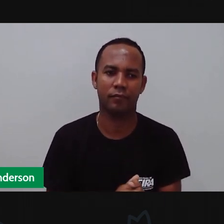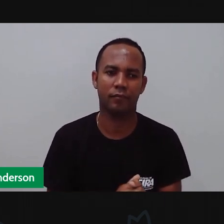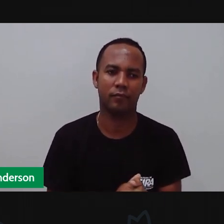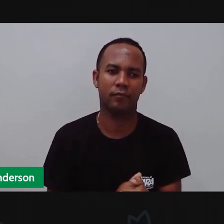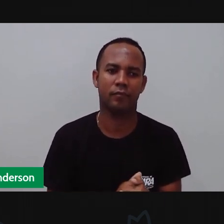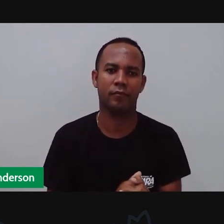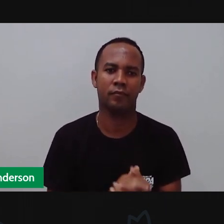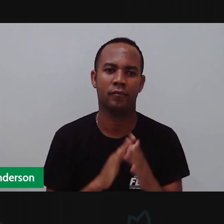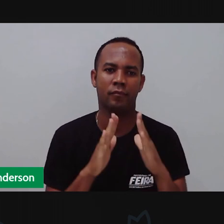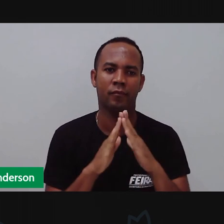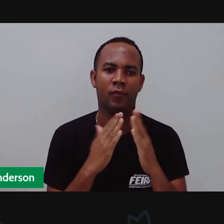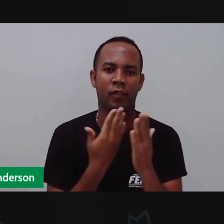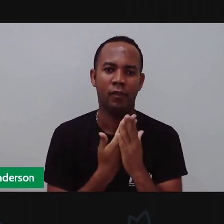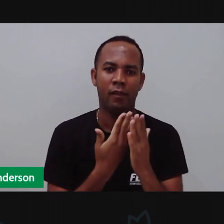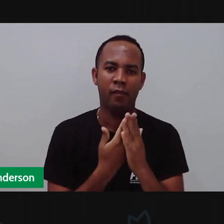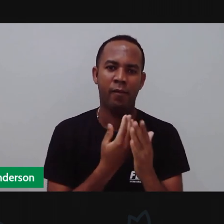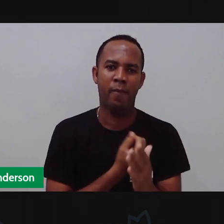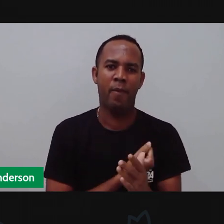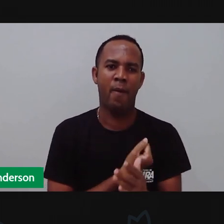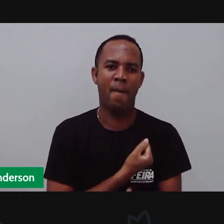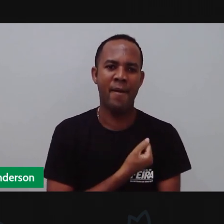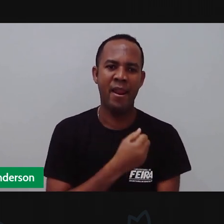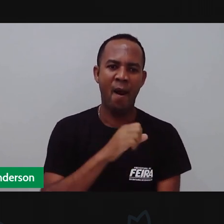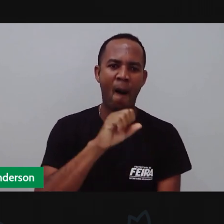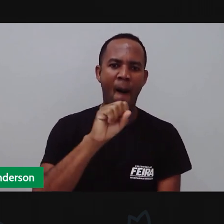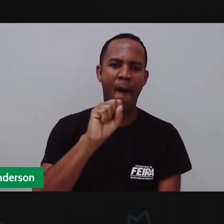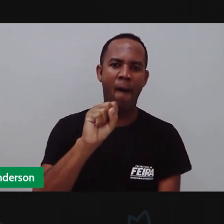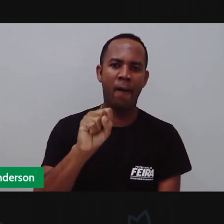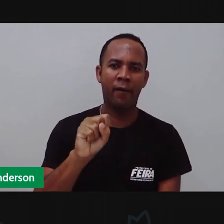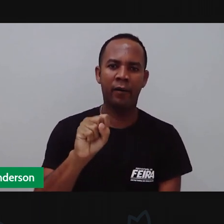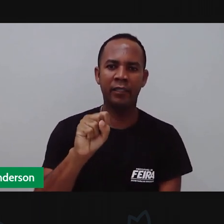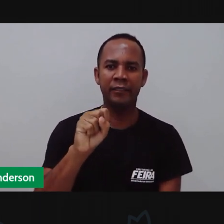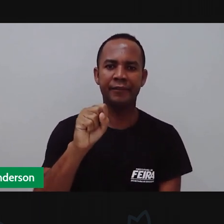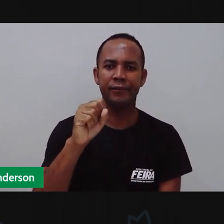Nossa aula aí de número 86.